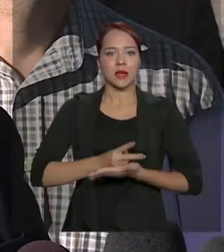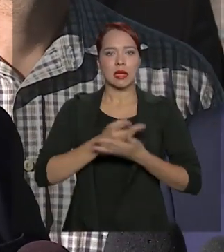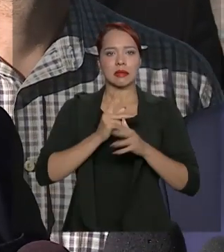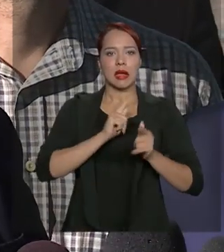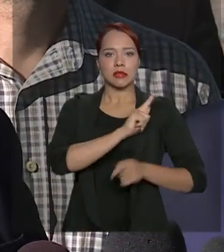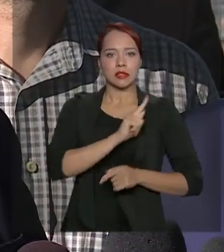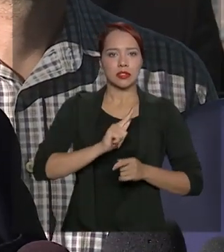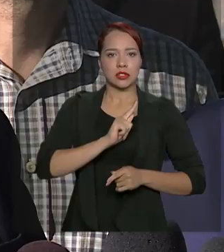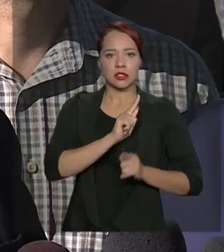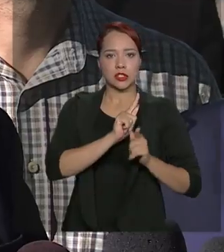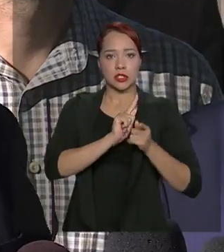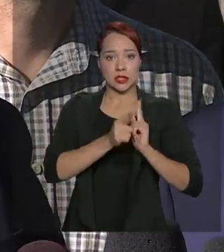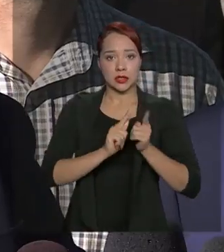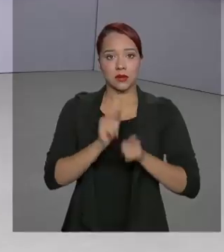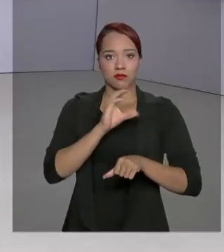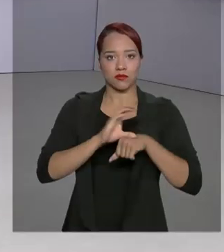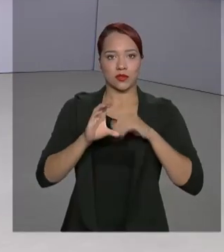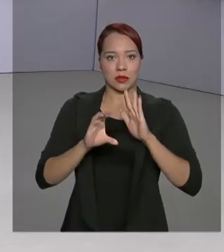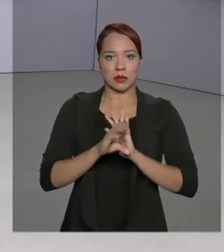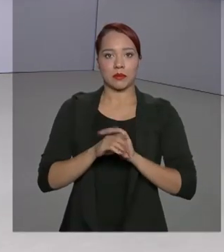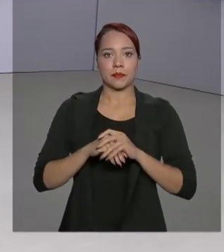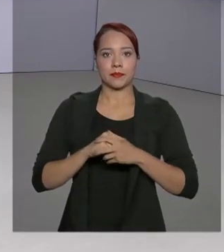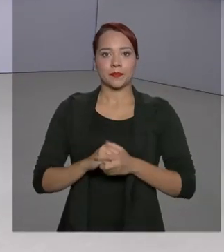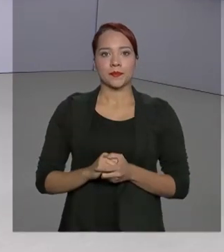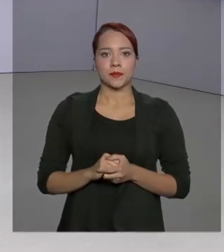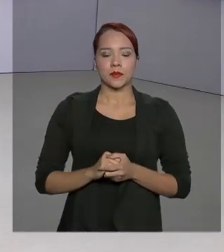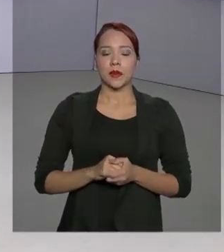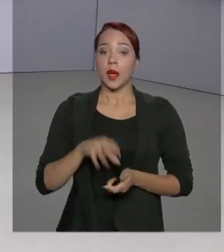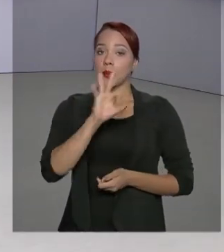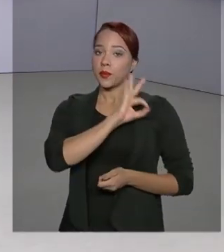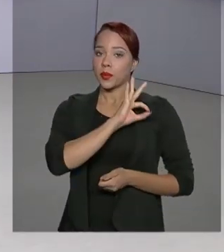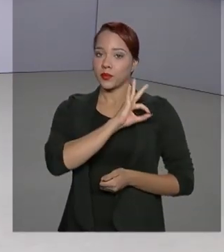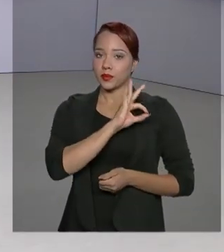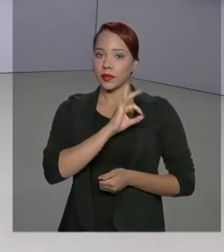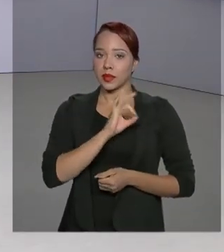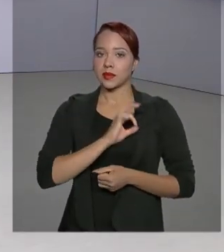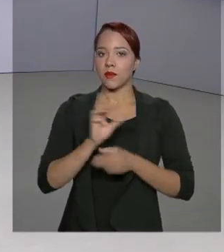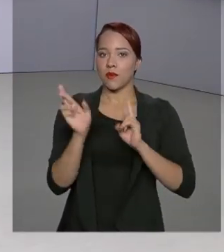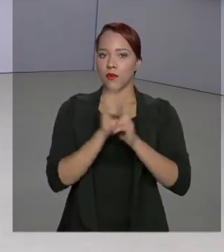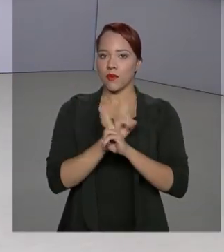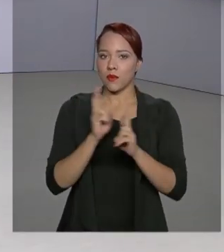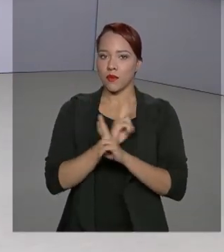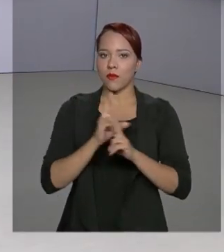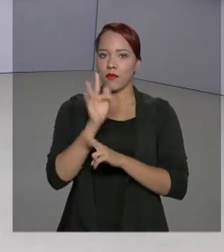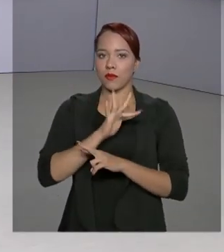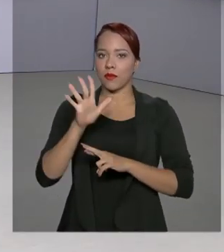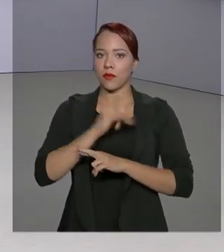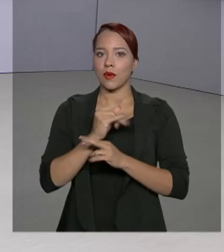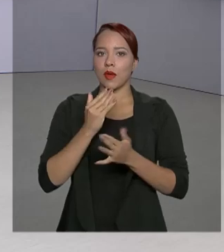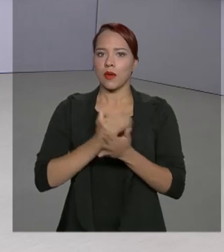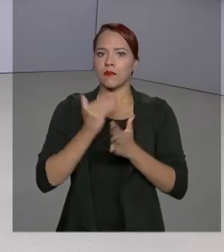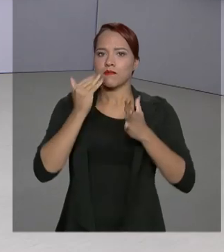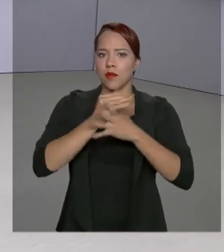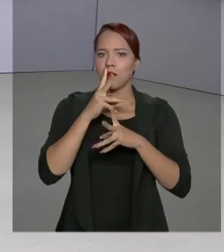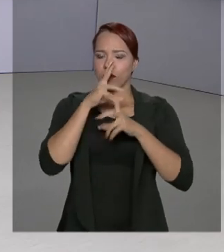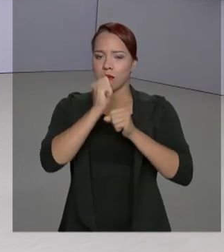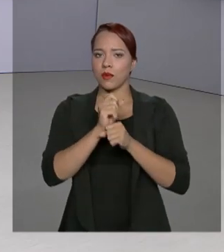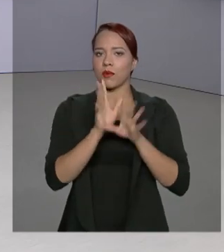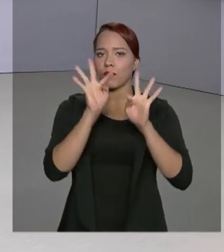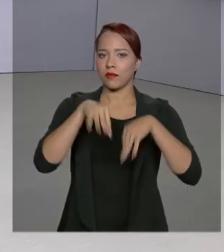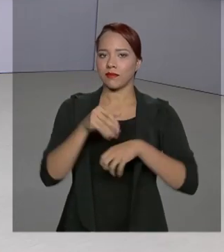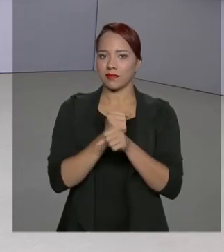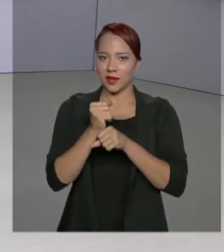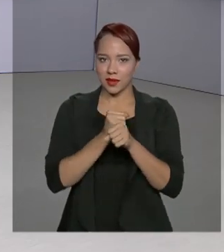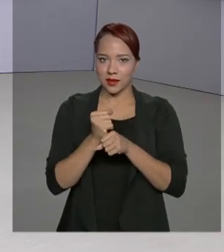Fundo Constitucional do DF. A Polícia Rodoviária Federal reforçou o policiamento nas estradas nesse fim de